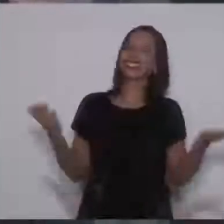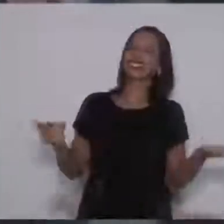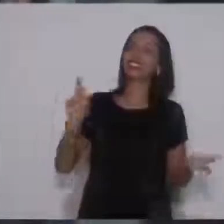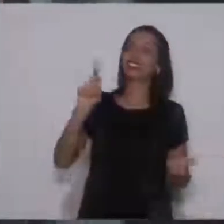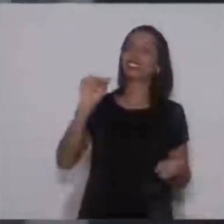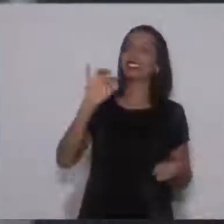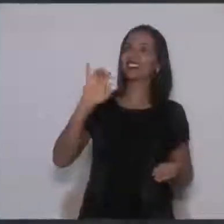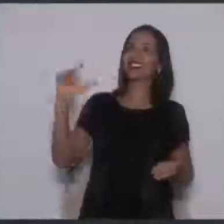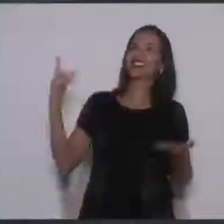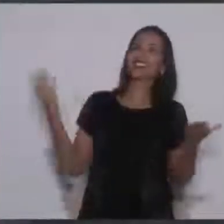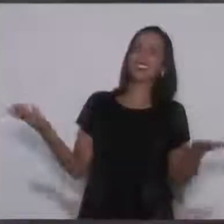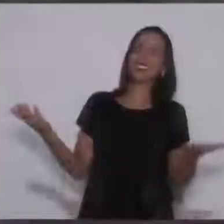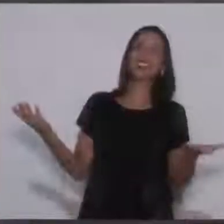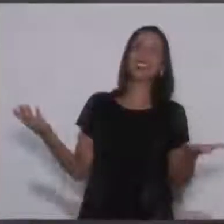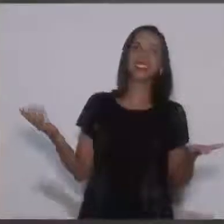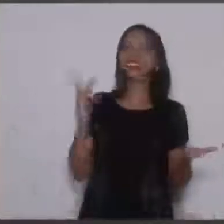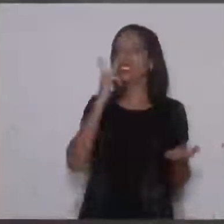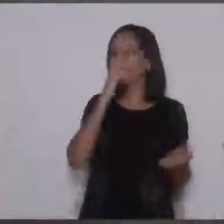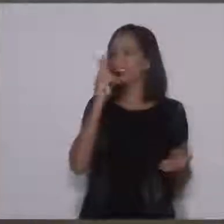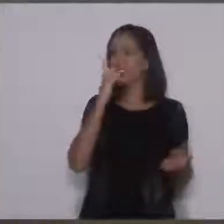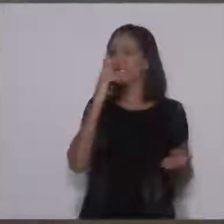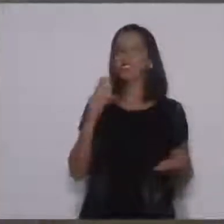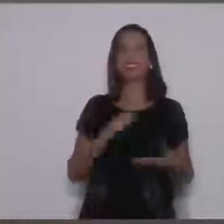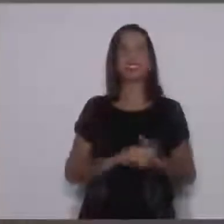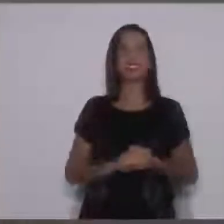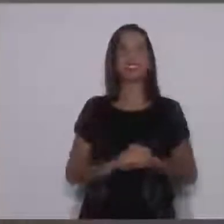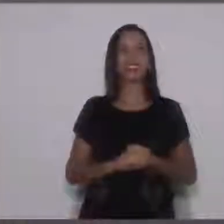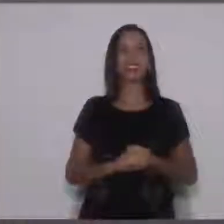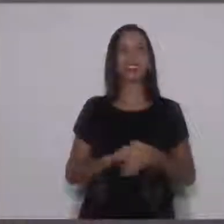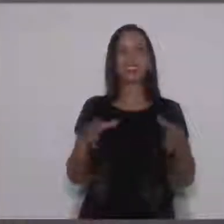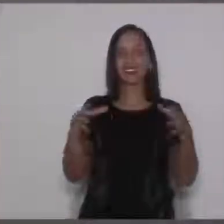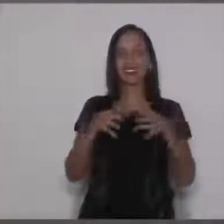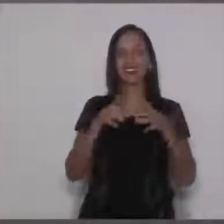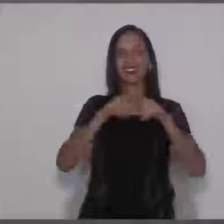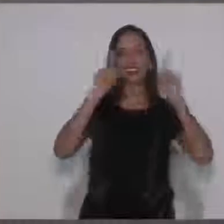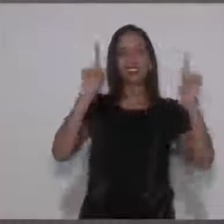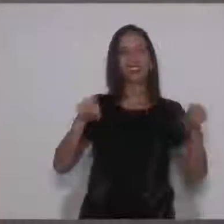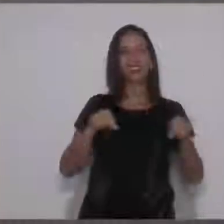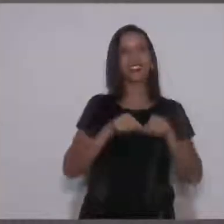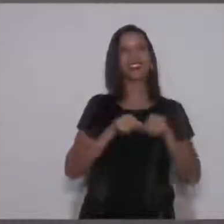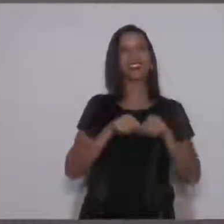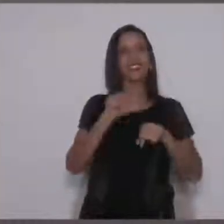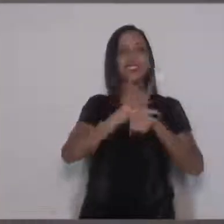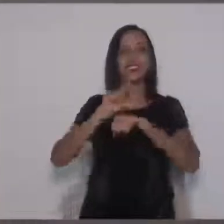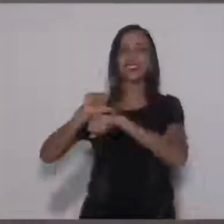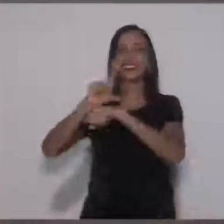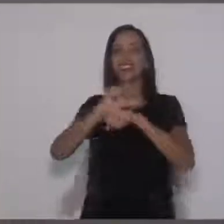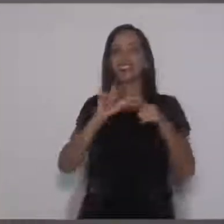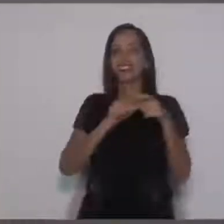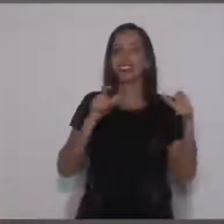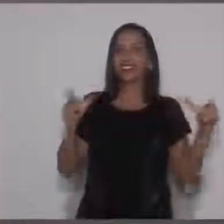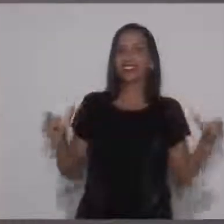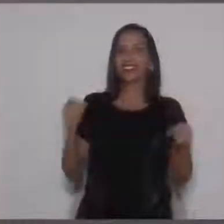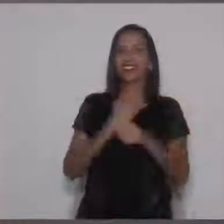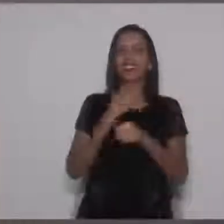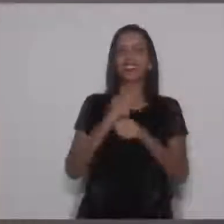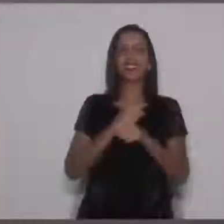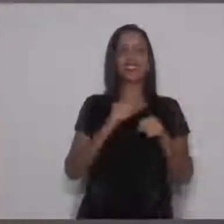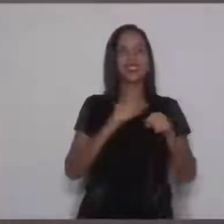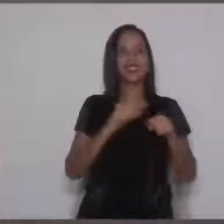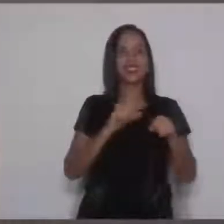Zubem. Dizem que parece que é uma galeria de lojas aí. E vai aumentar ainda mais o trânsito. É complicado.